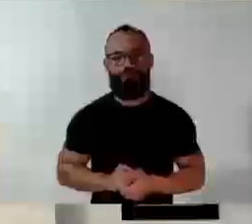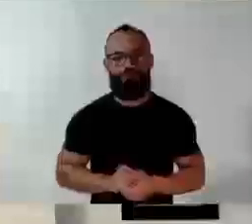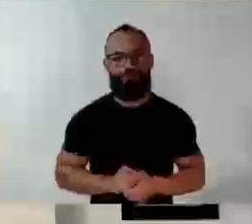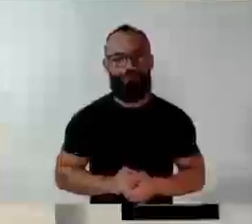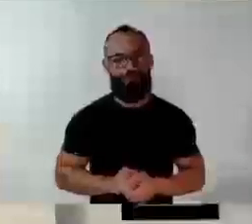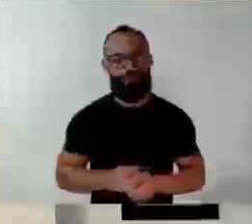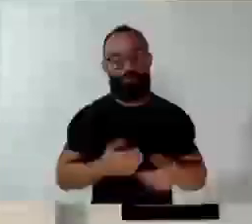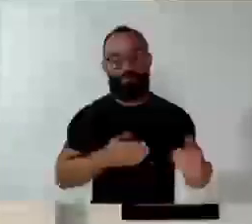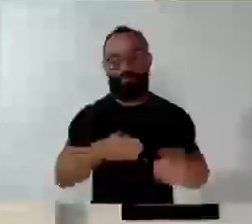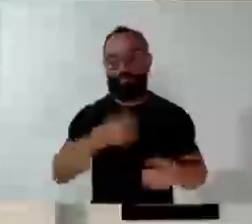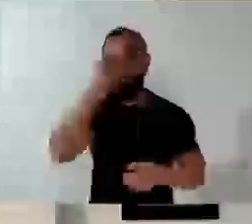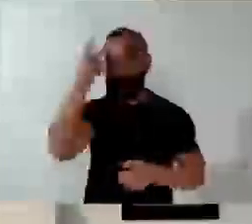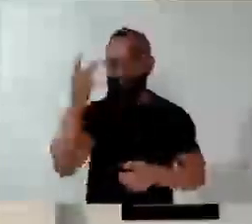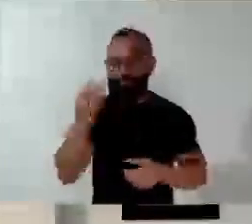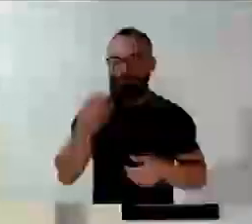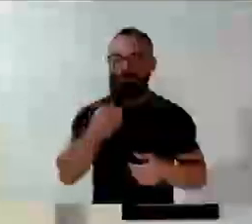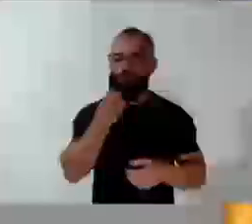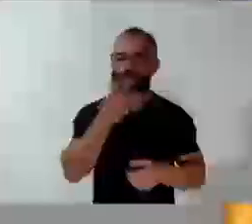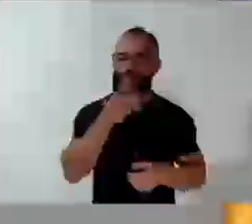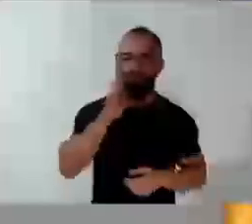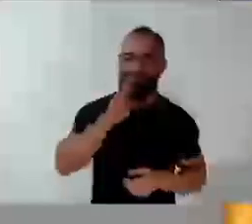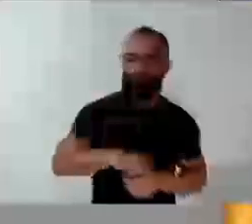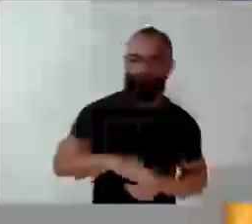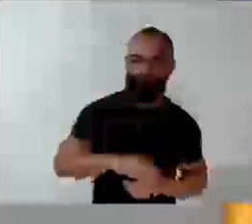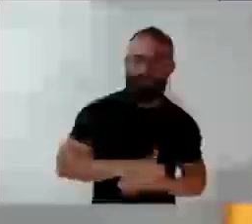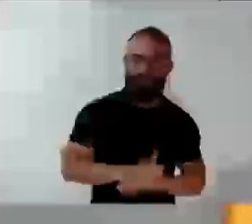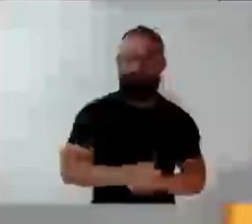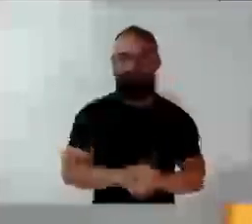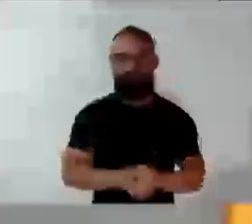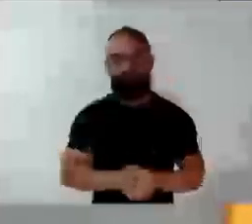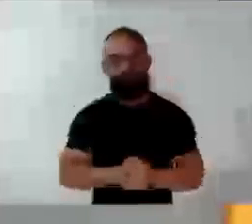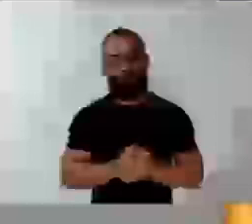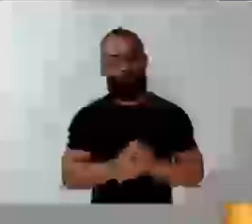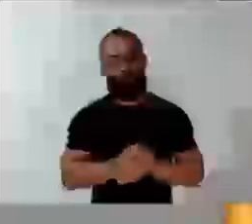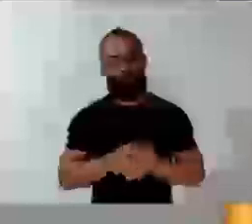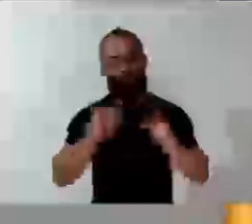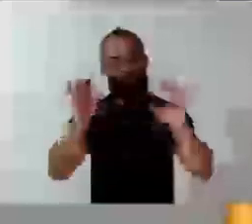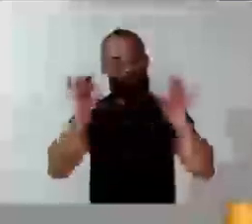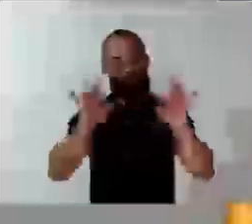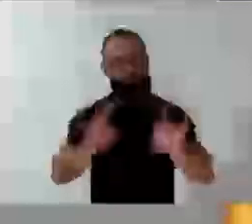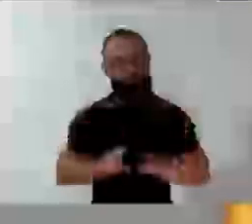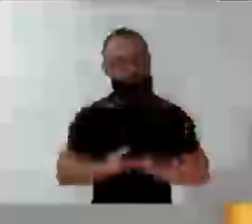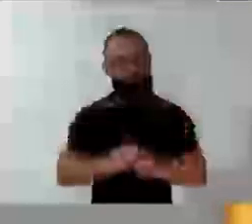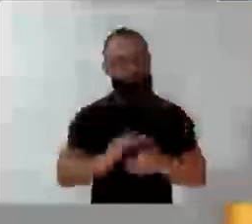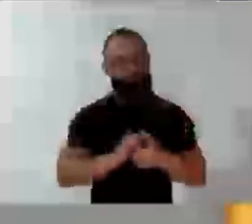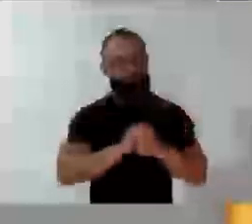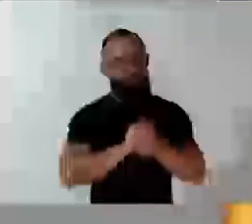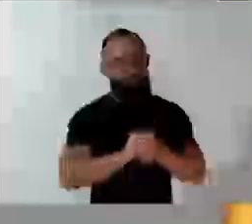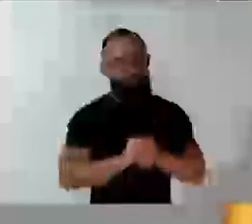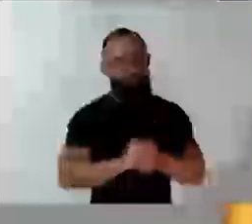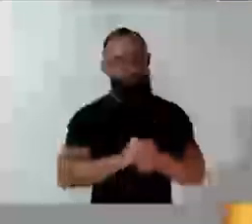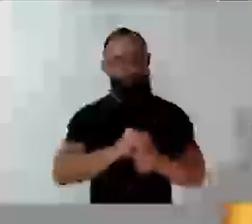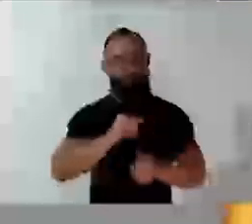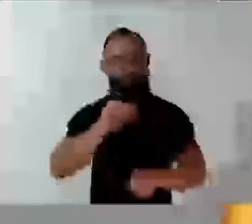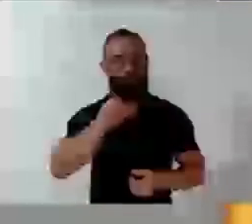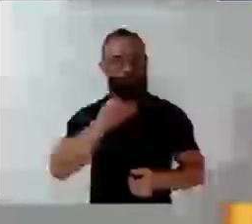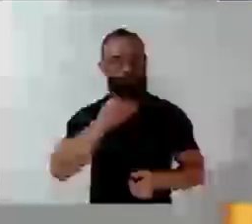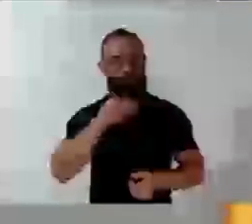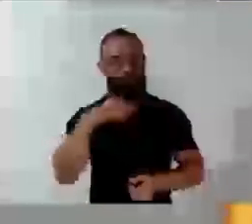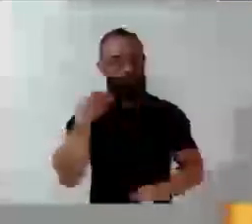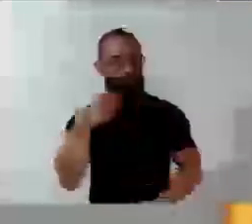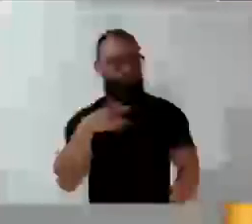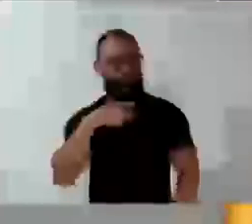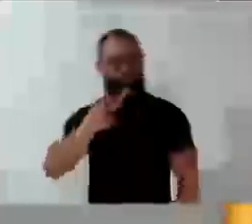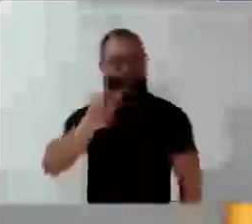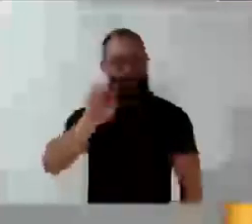Senhoras e senhores, uma boa tarde, de forma muito especial, cumprimentando o vereador Vanderlei, o Vande, cumprimento os demais